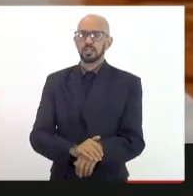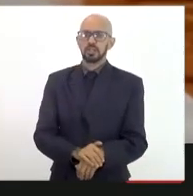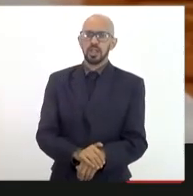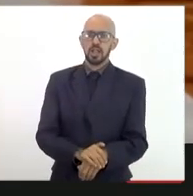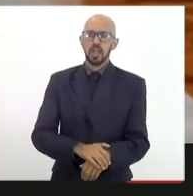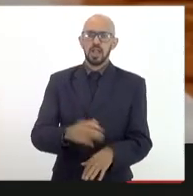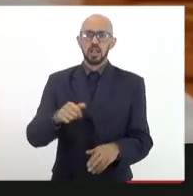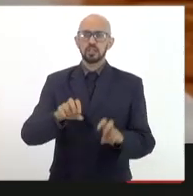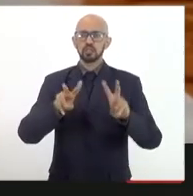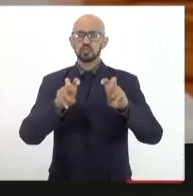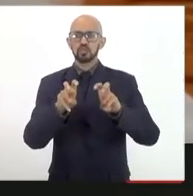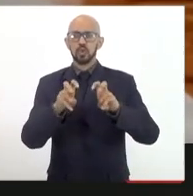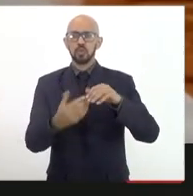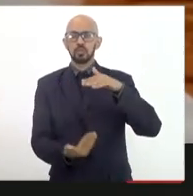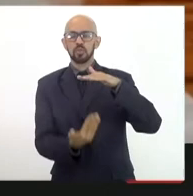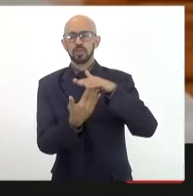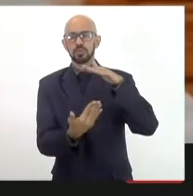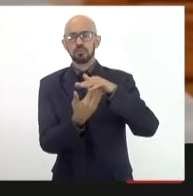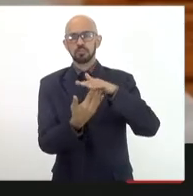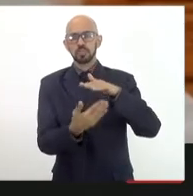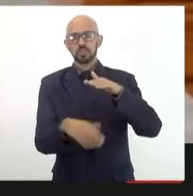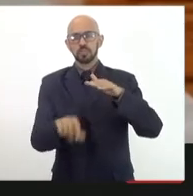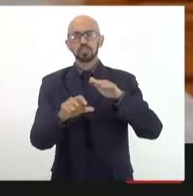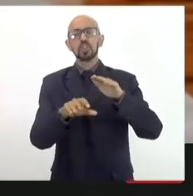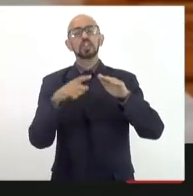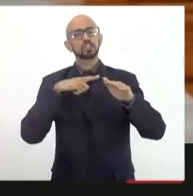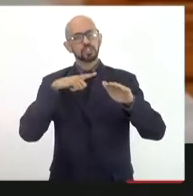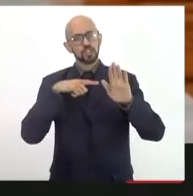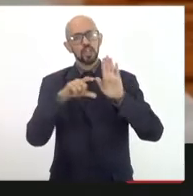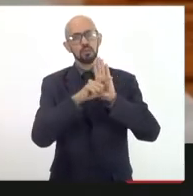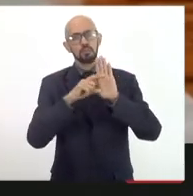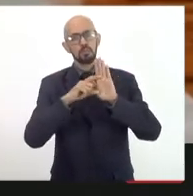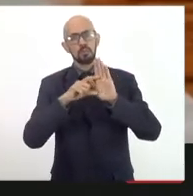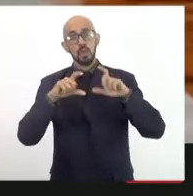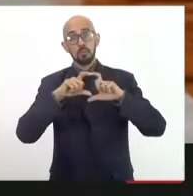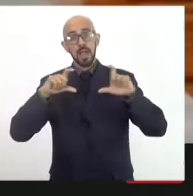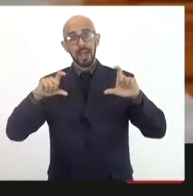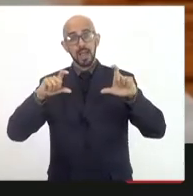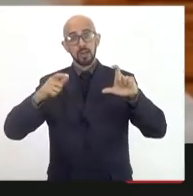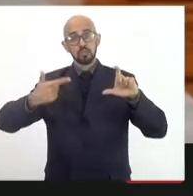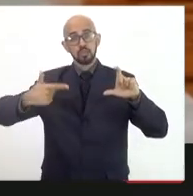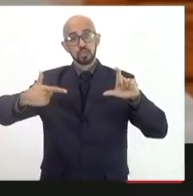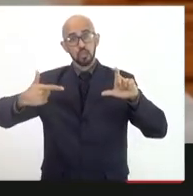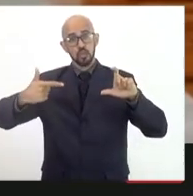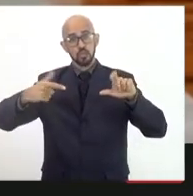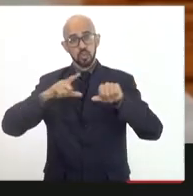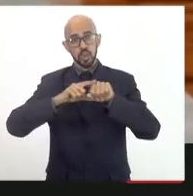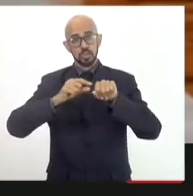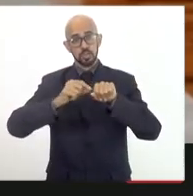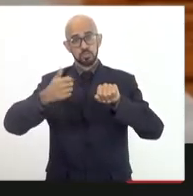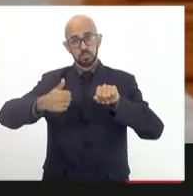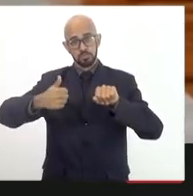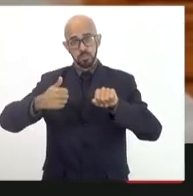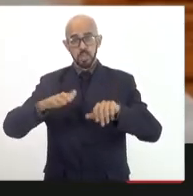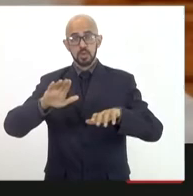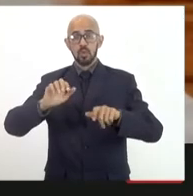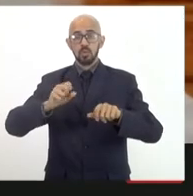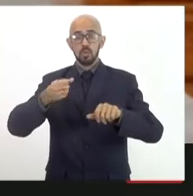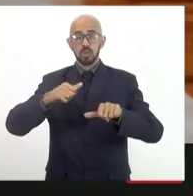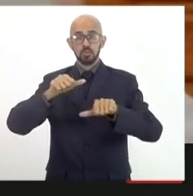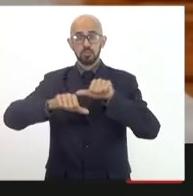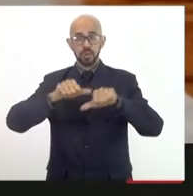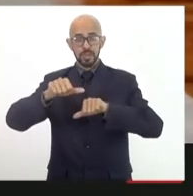previsão do custeio, nós já temos no parágrafo 2º do artigo 1º, logicamente, quando variar as receitas.